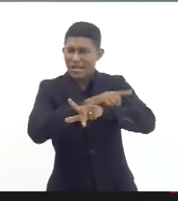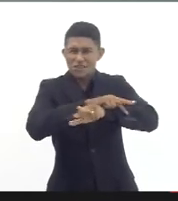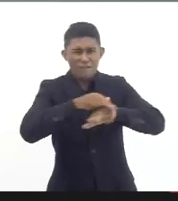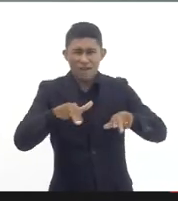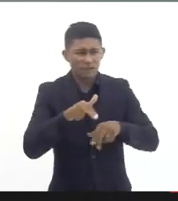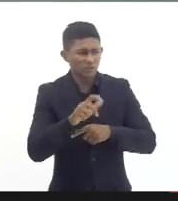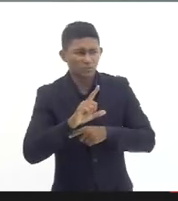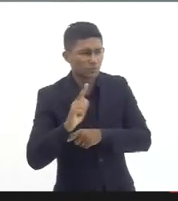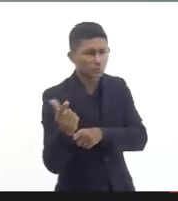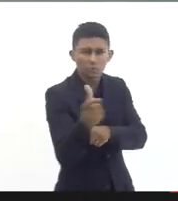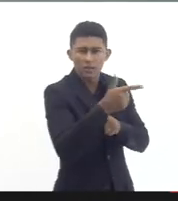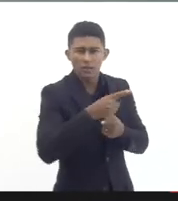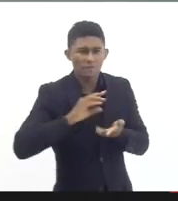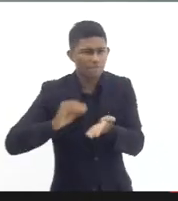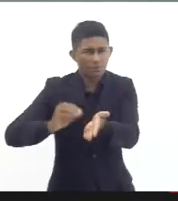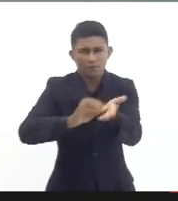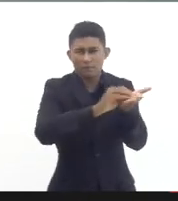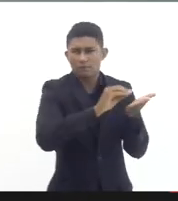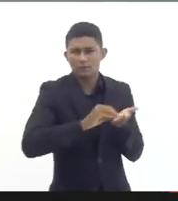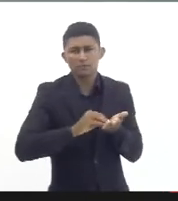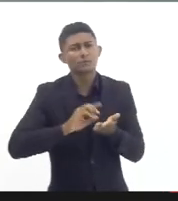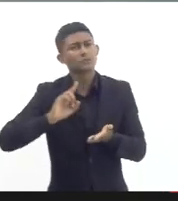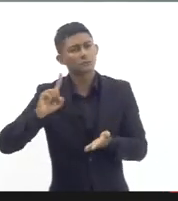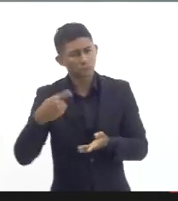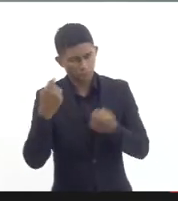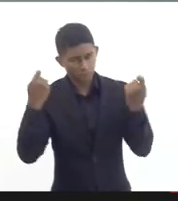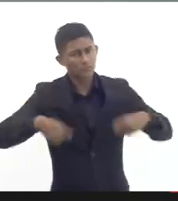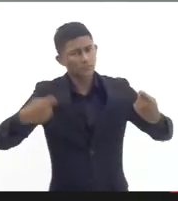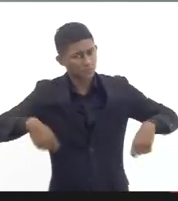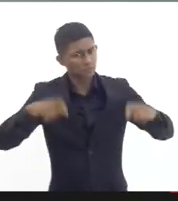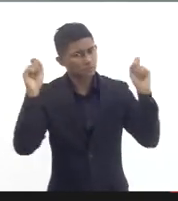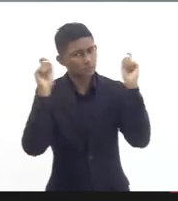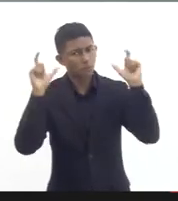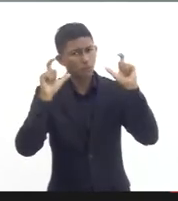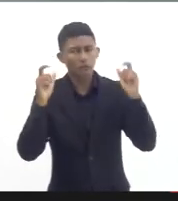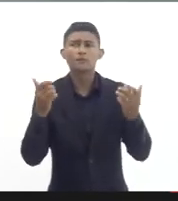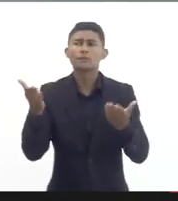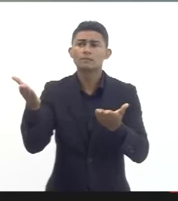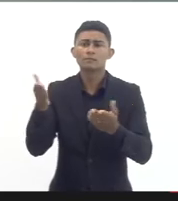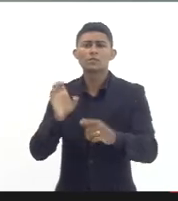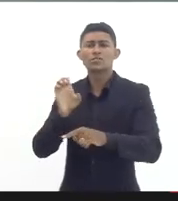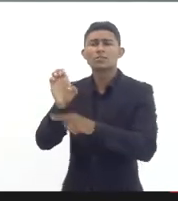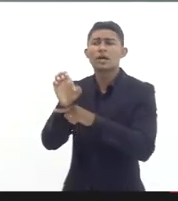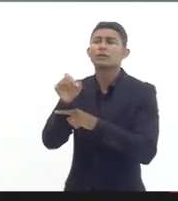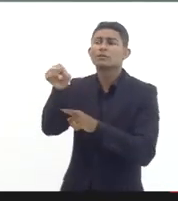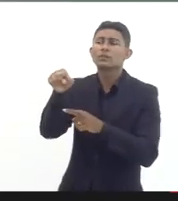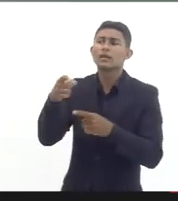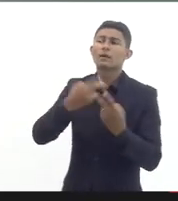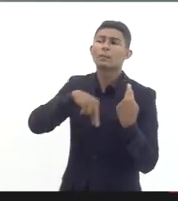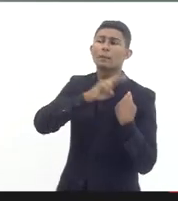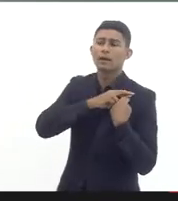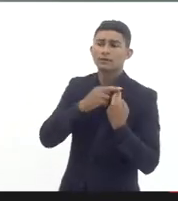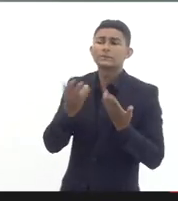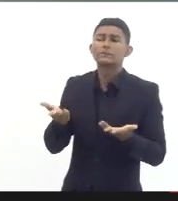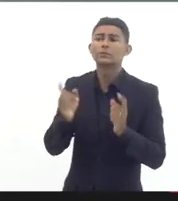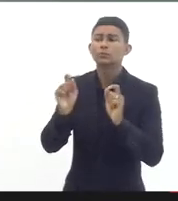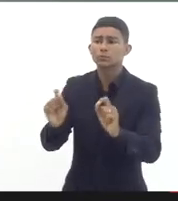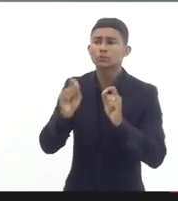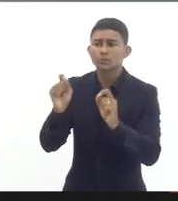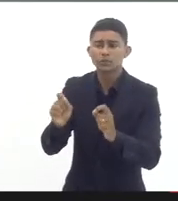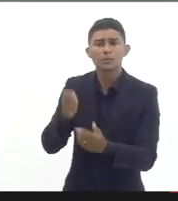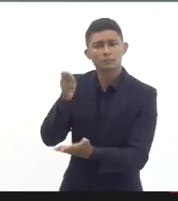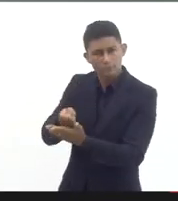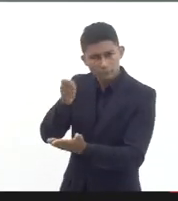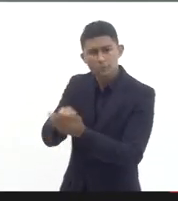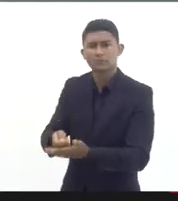atenção com relação àquilo que cabe ao Estado e o que foi apresentado aqui